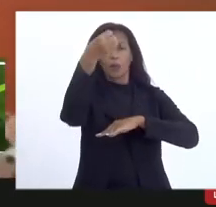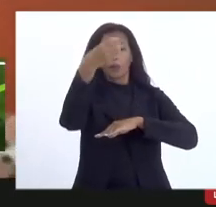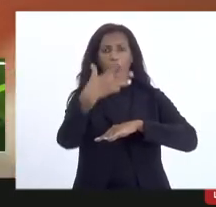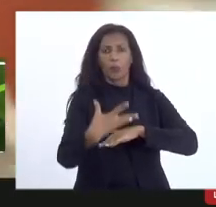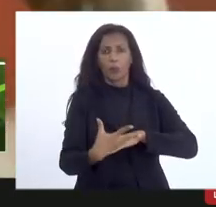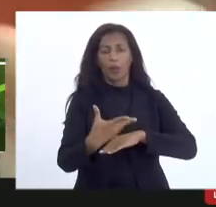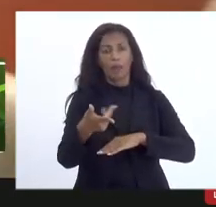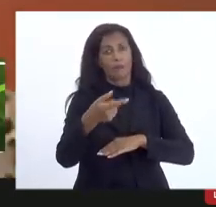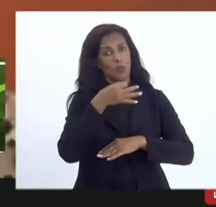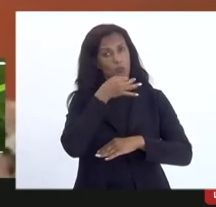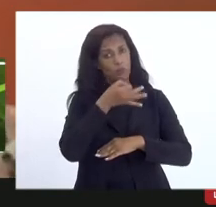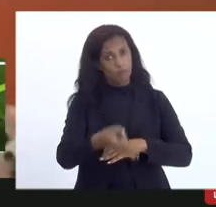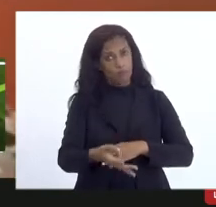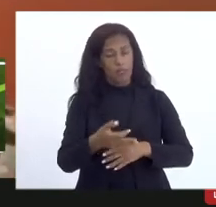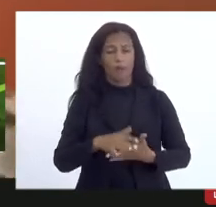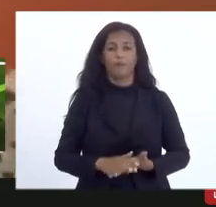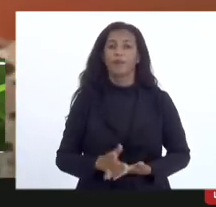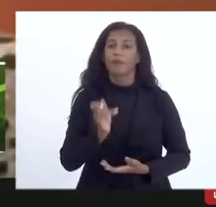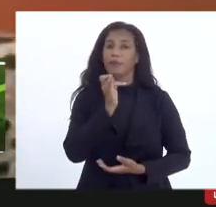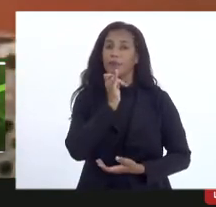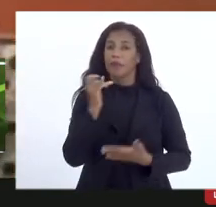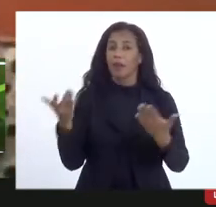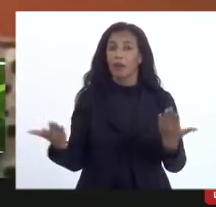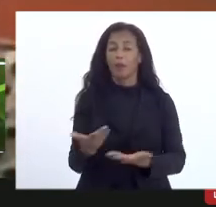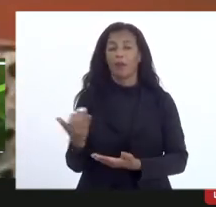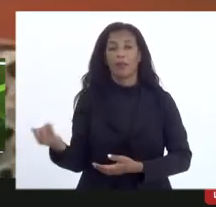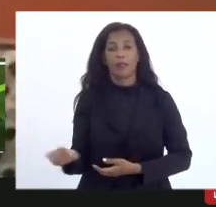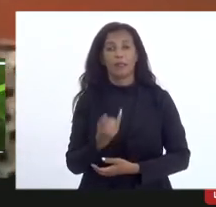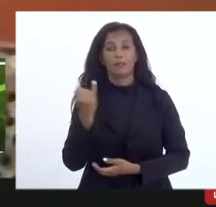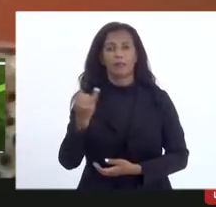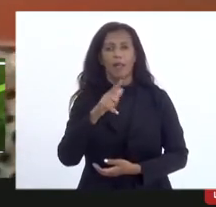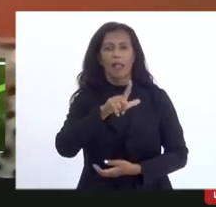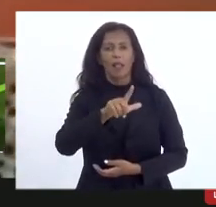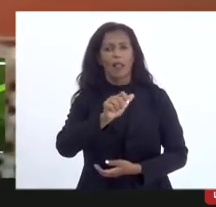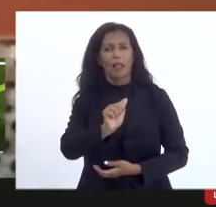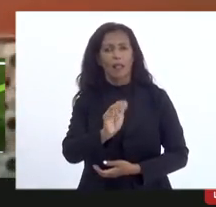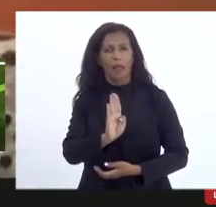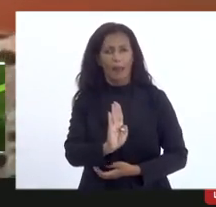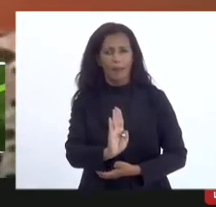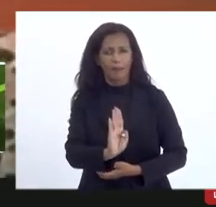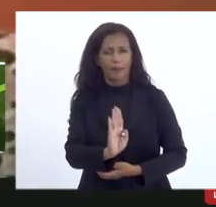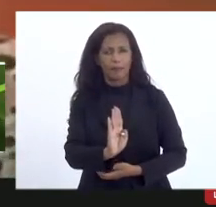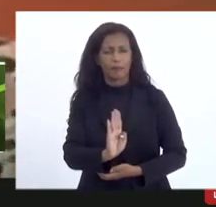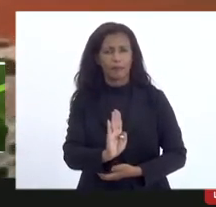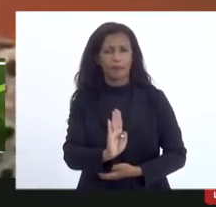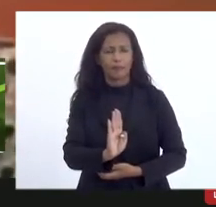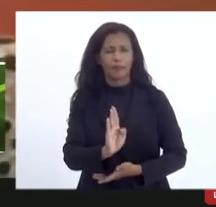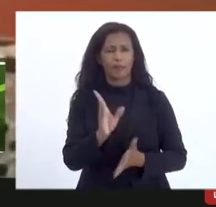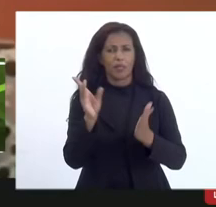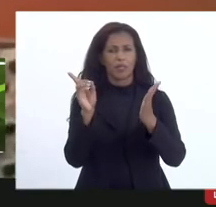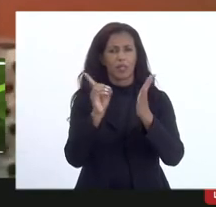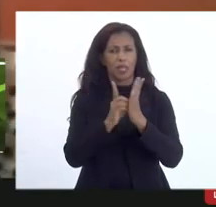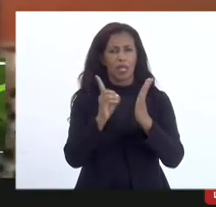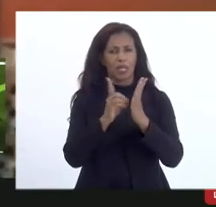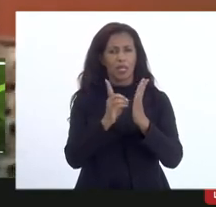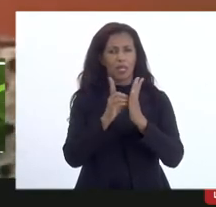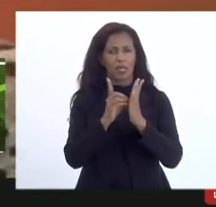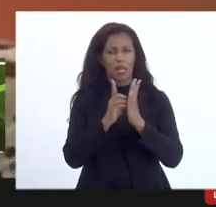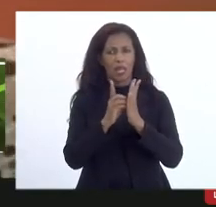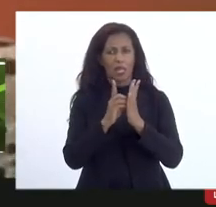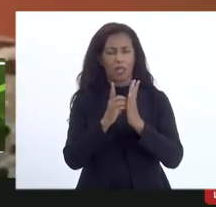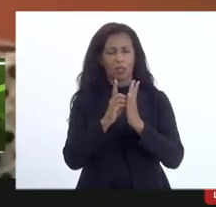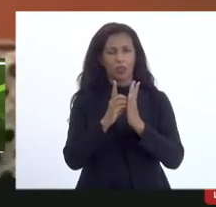essa é a minha opinião exemplo agora importante a LAB o decreto que regulamentou